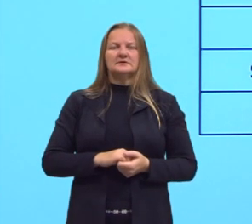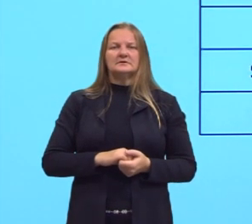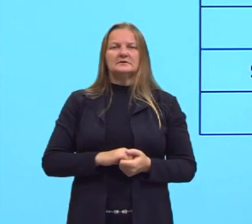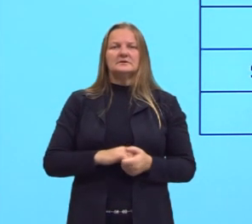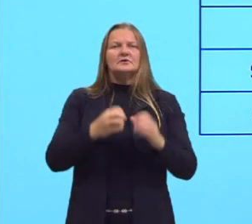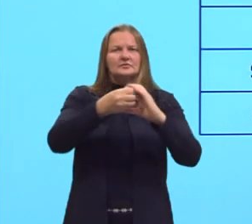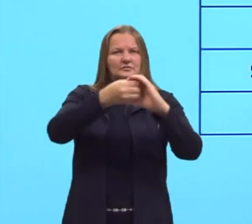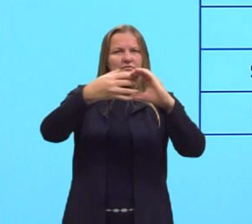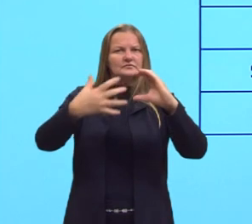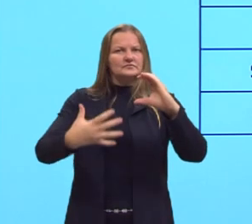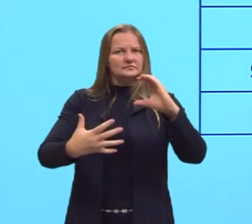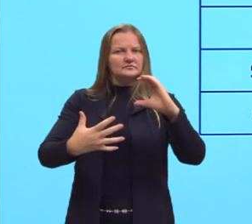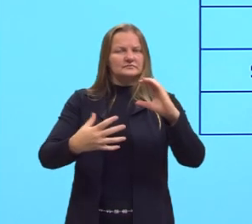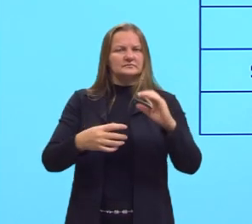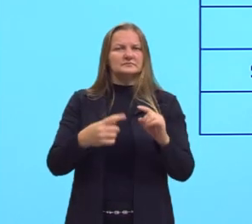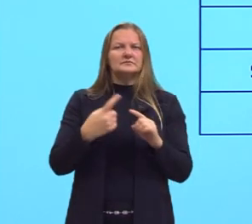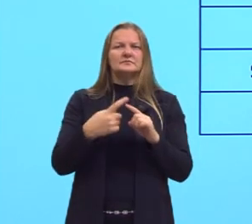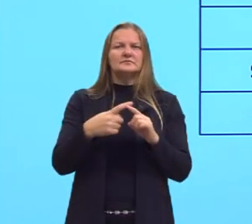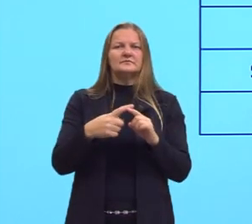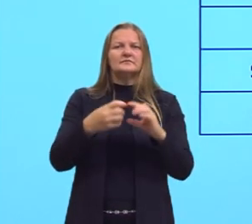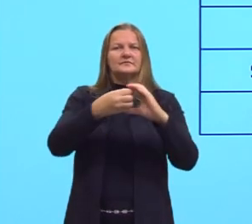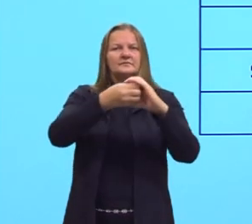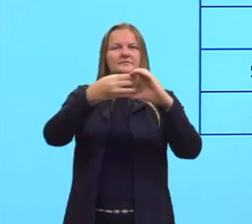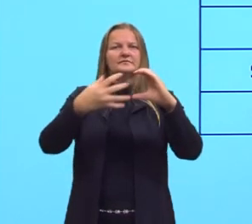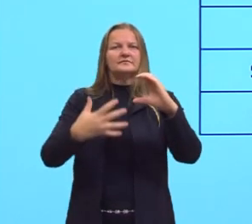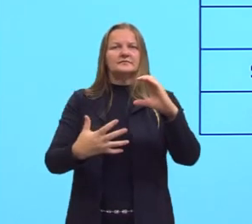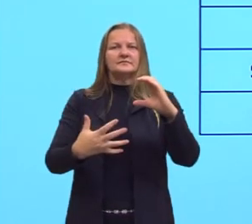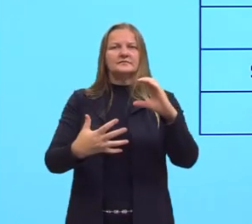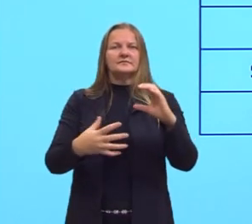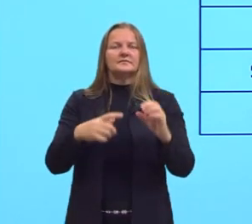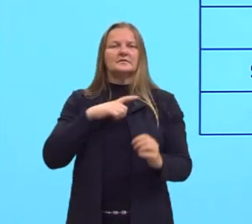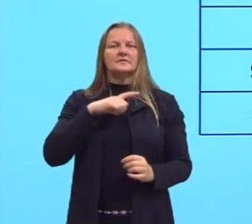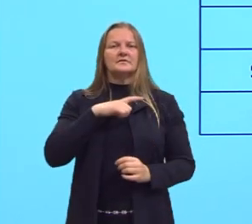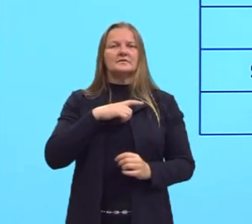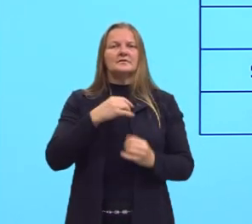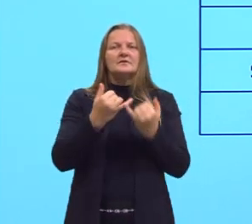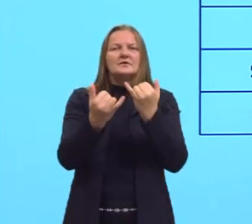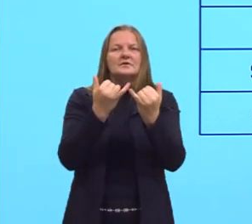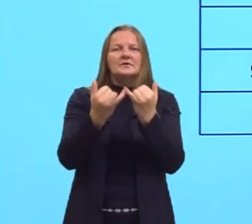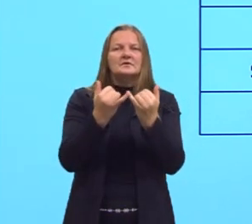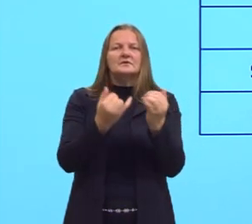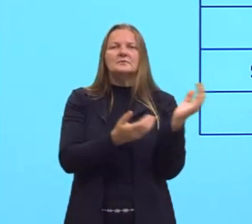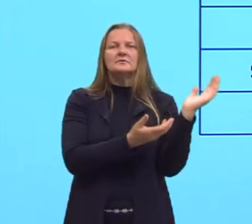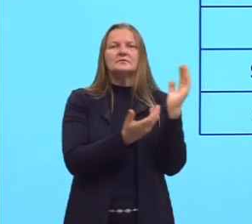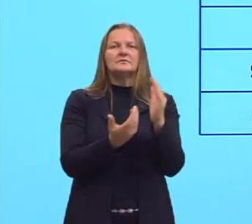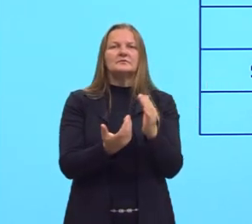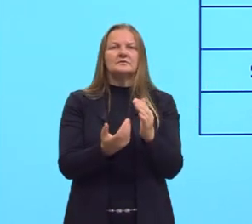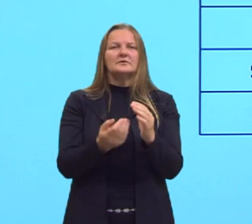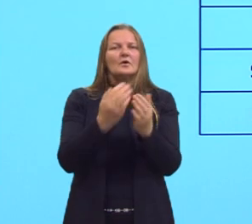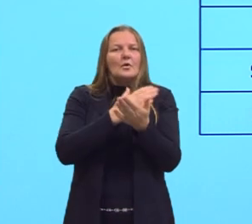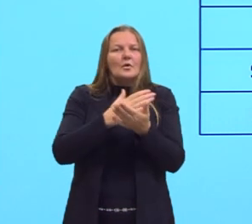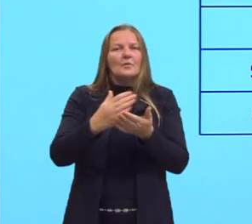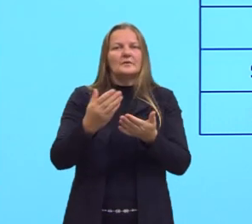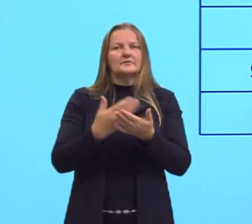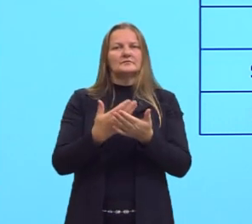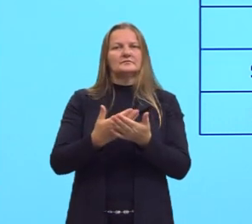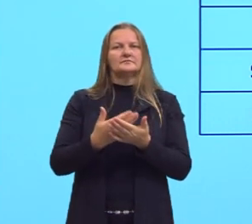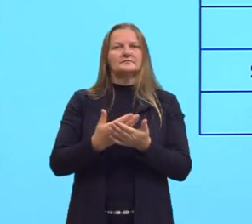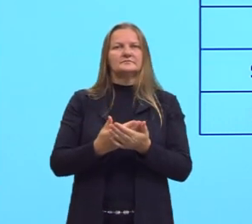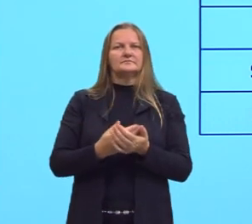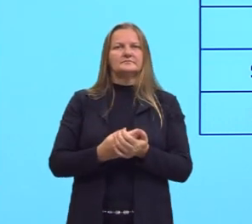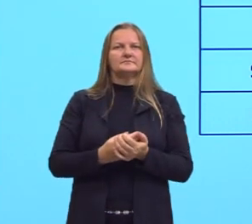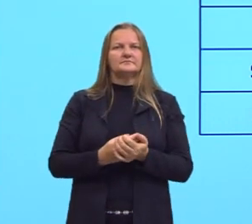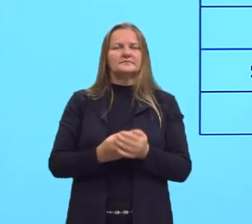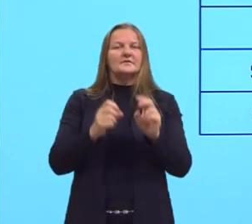classificações. E essas classificações são os exemplos que eu trouxe lá no comecinho da aula. Do